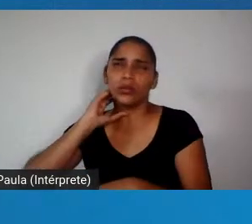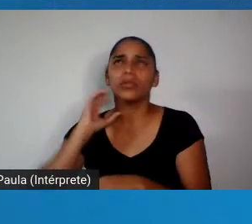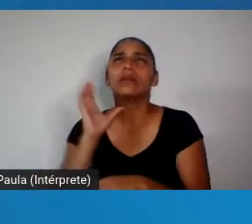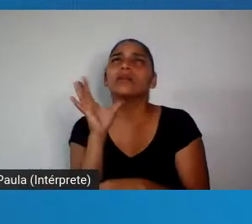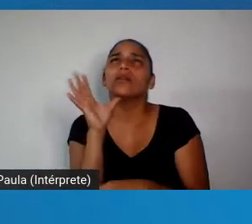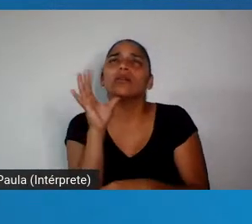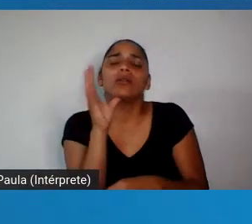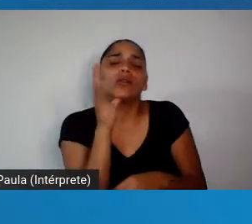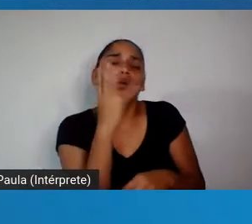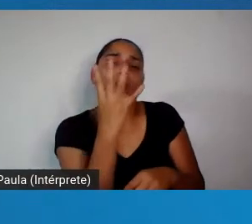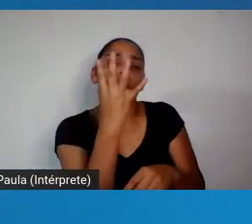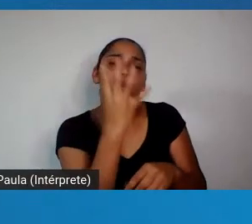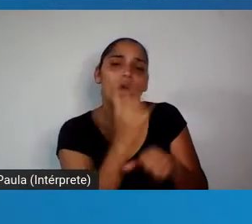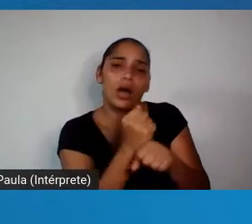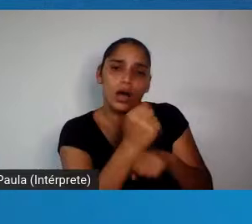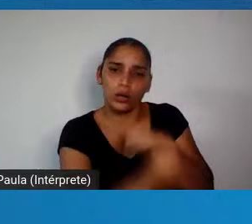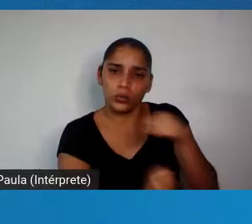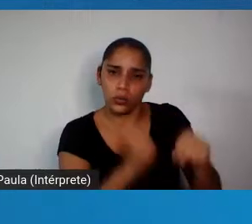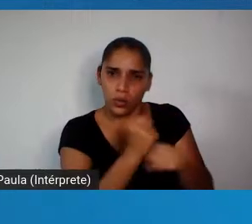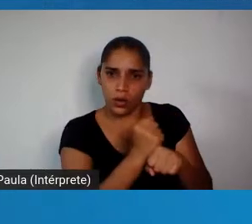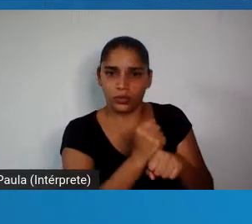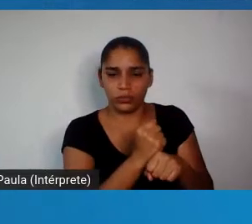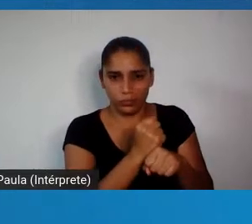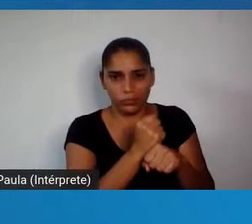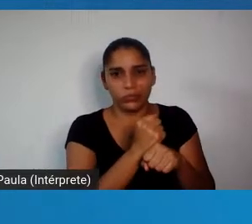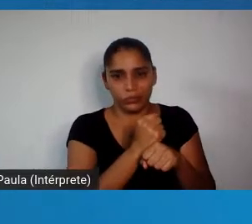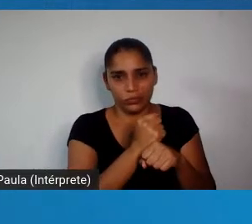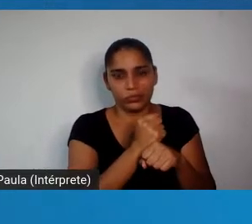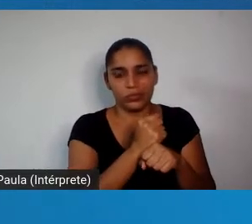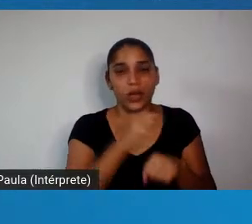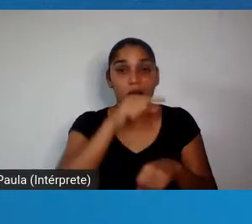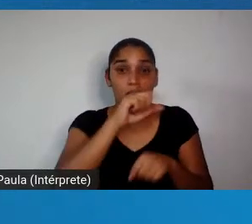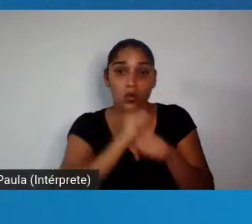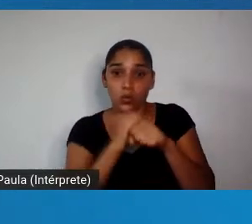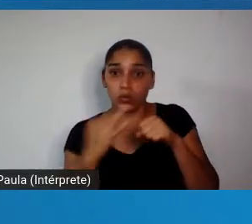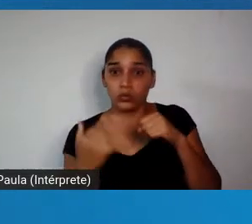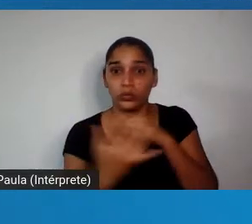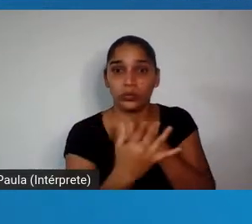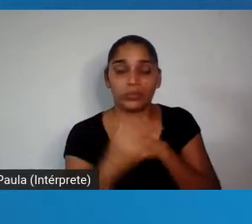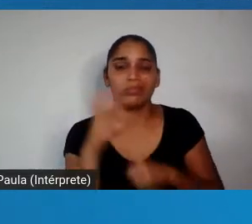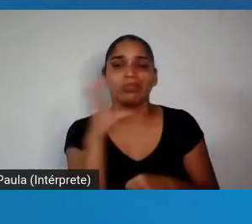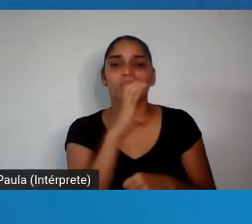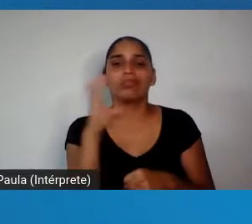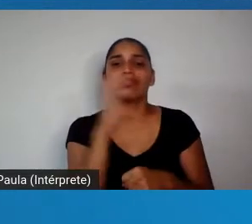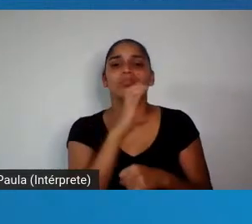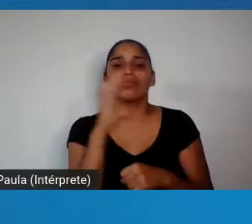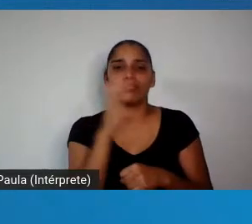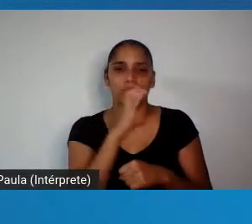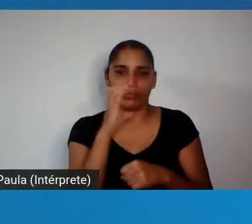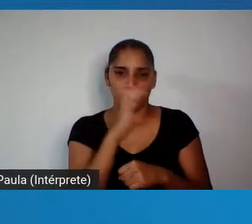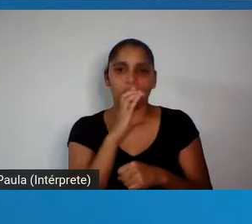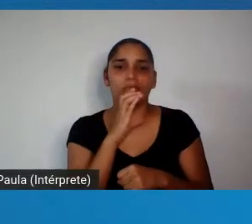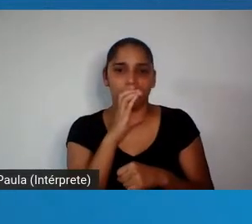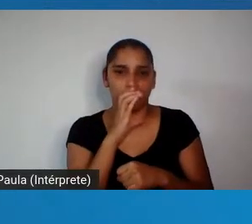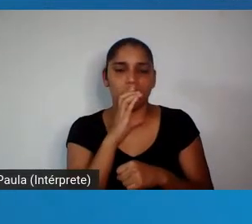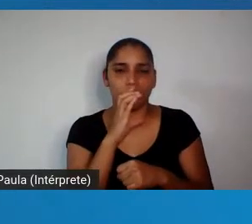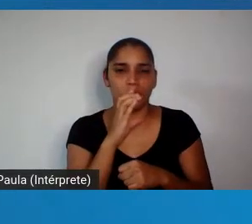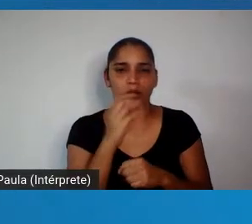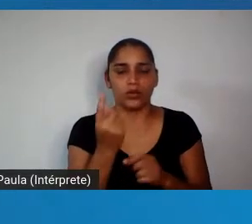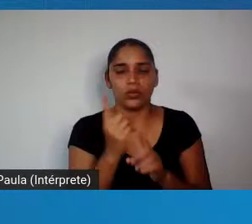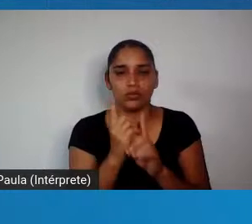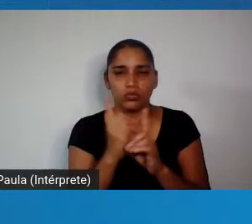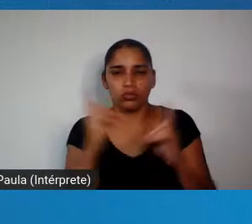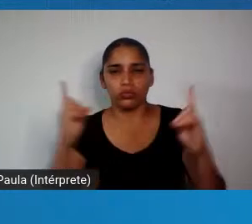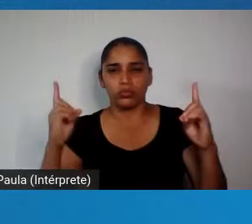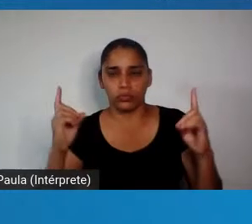a aceleração do tempo e aumento da distância, isso é insustentável, acelera o tempo e aumenta a distância. Mas eu também